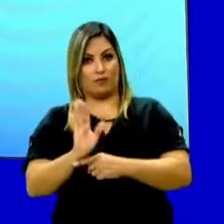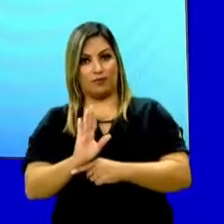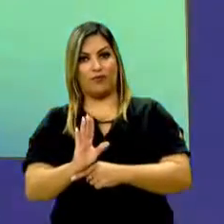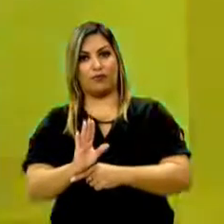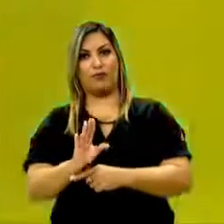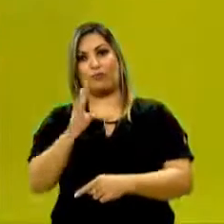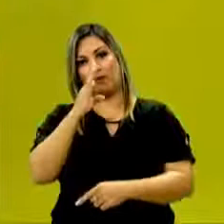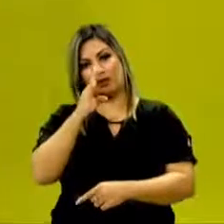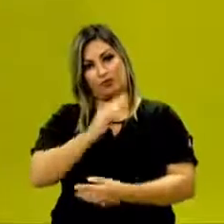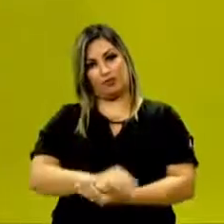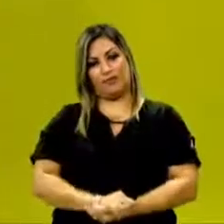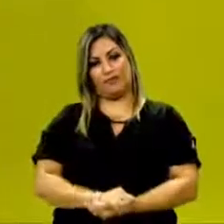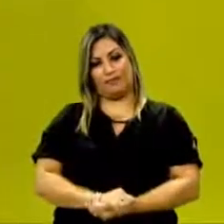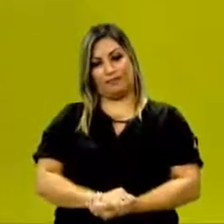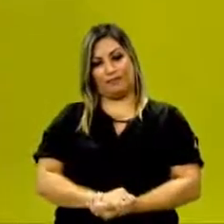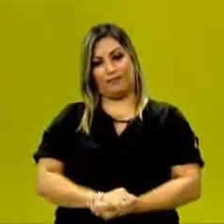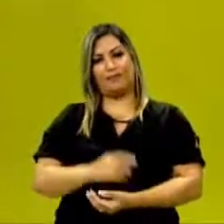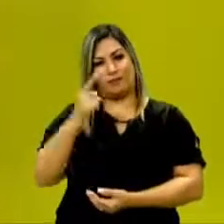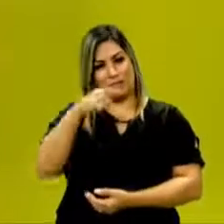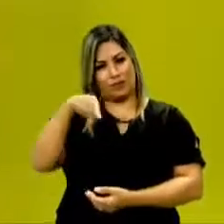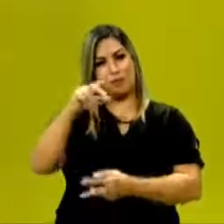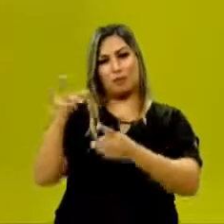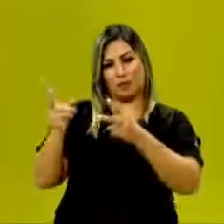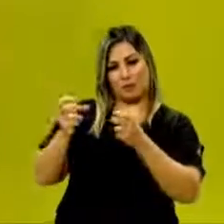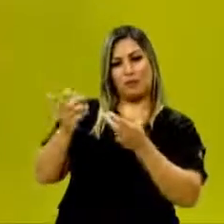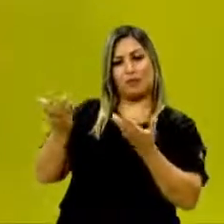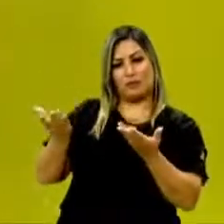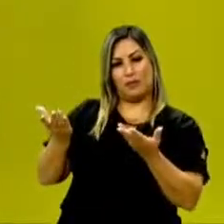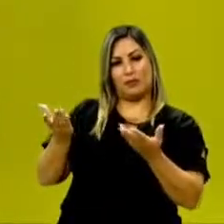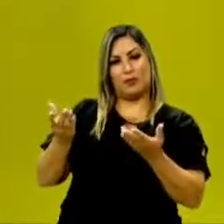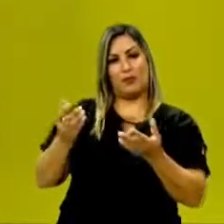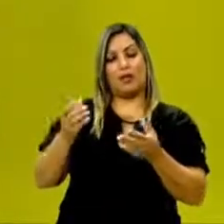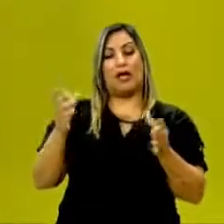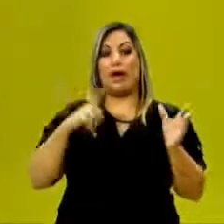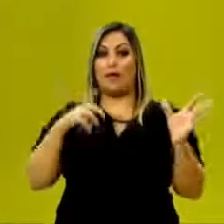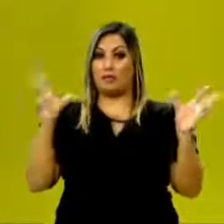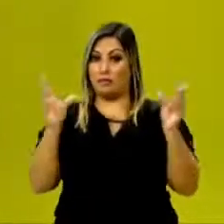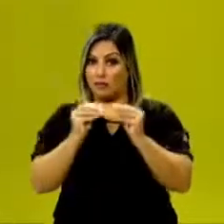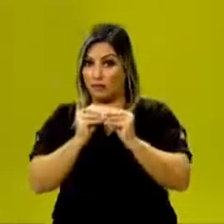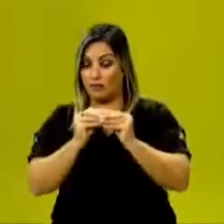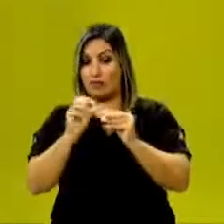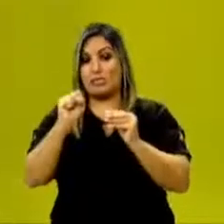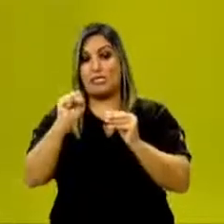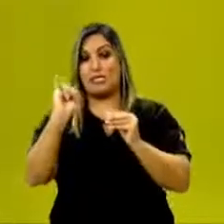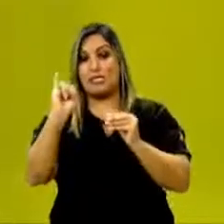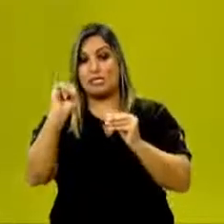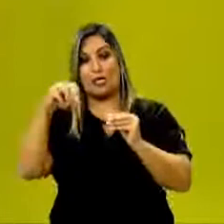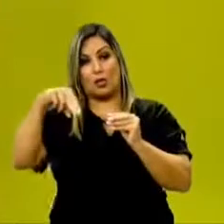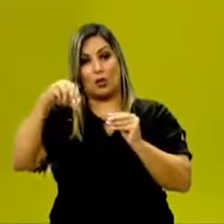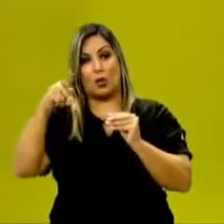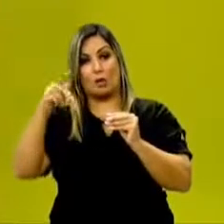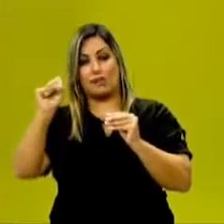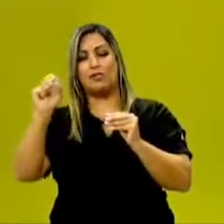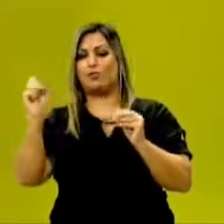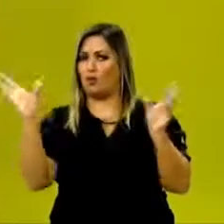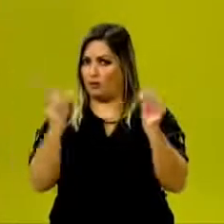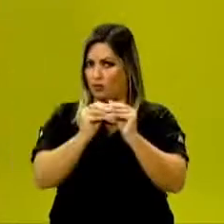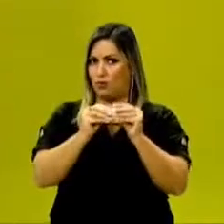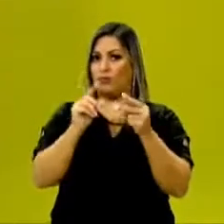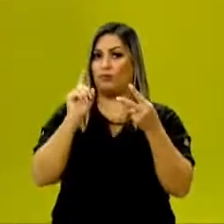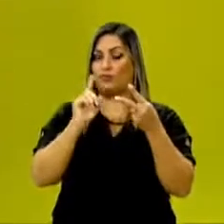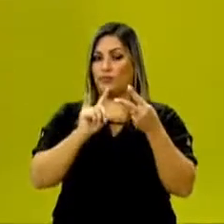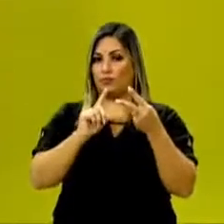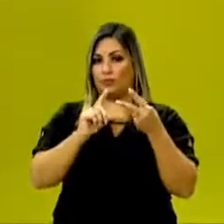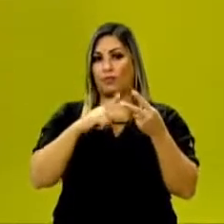assistir. Então, perceberam? Sinopse é um texto em que eu trago apenas um resumo.